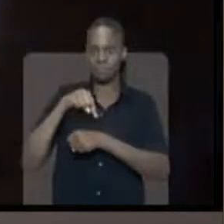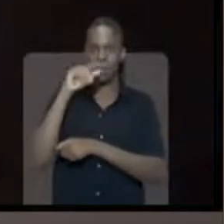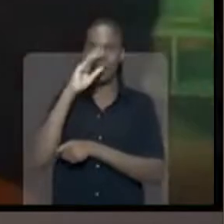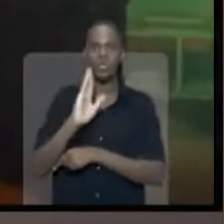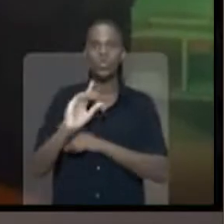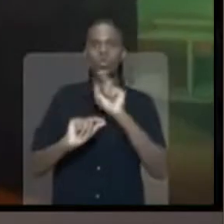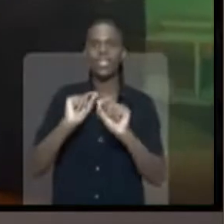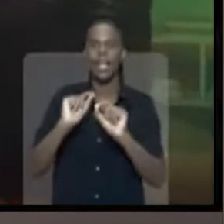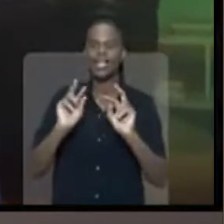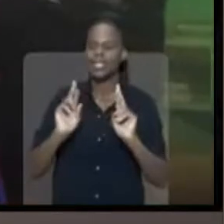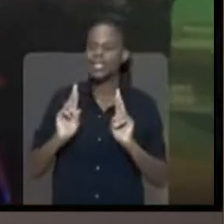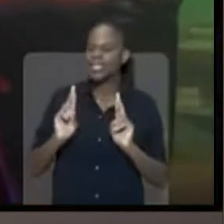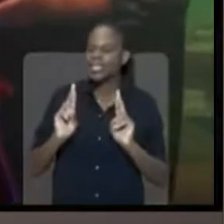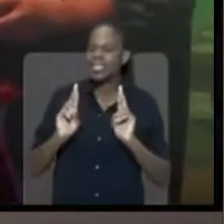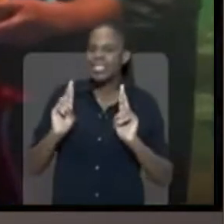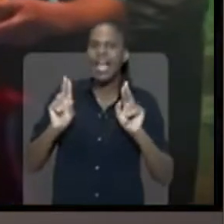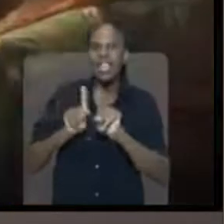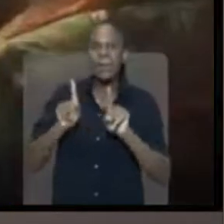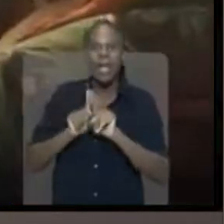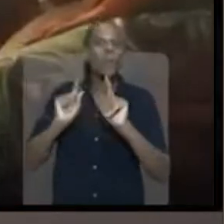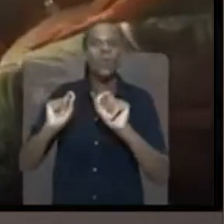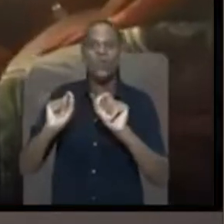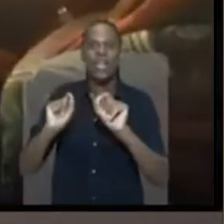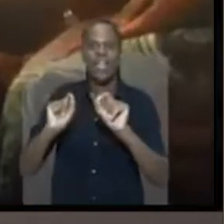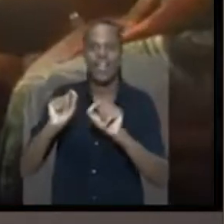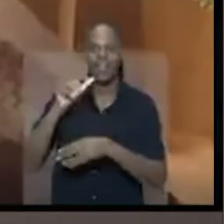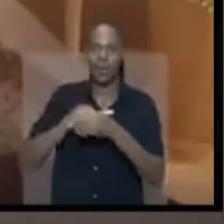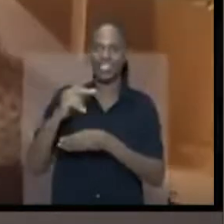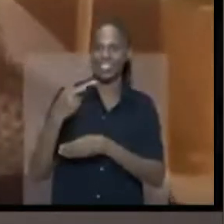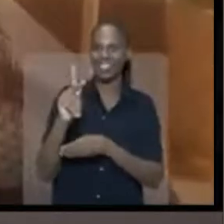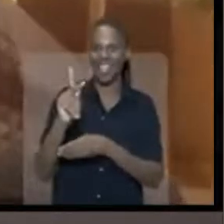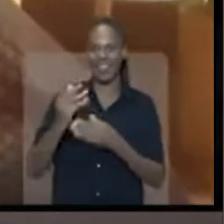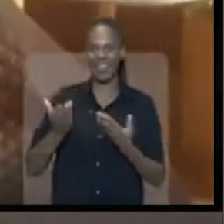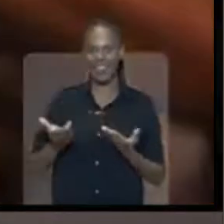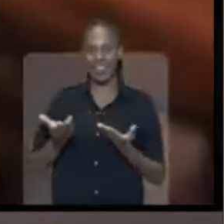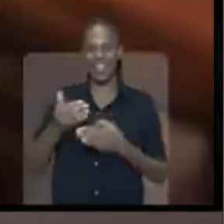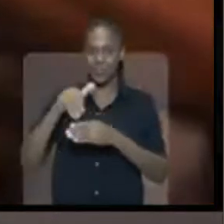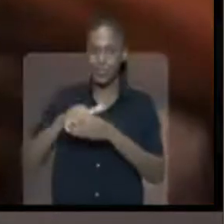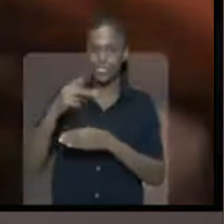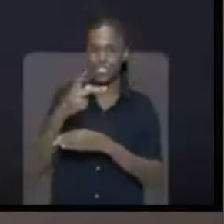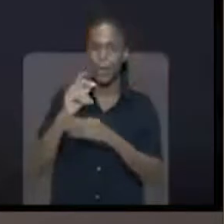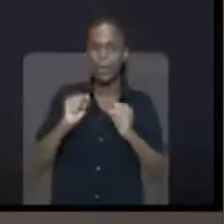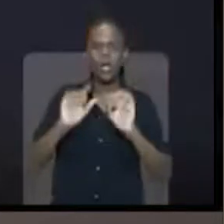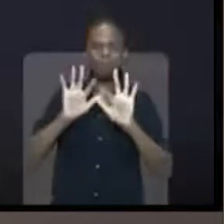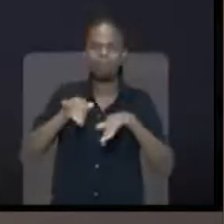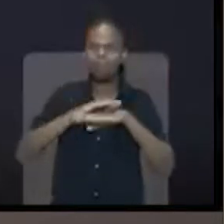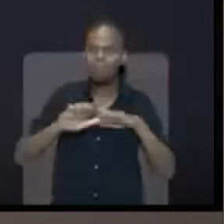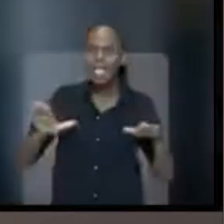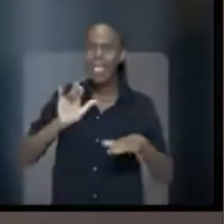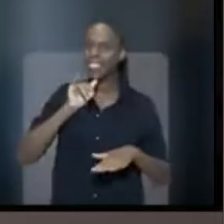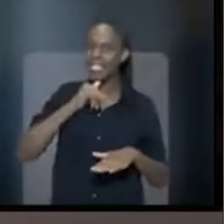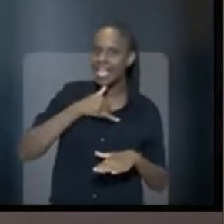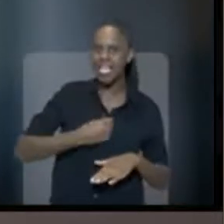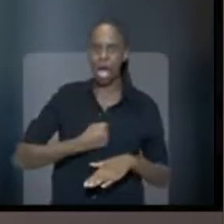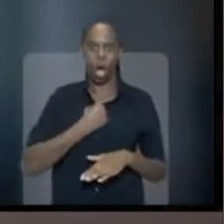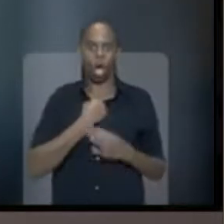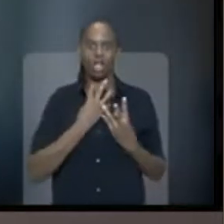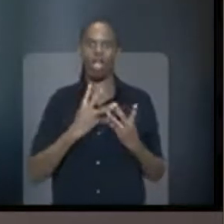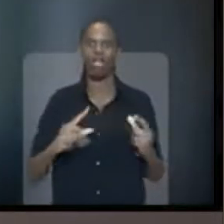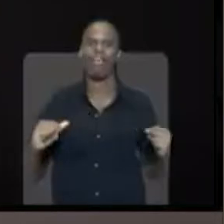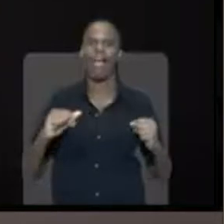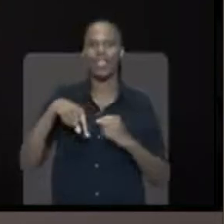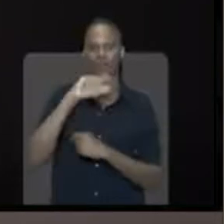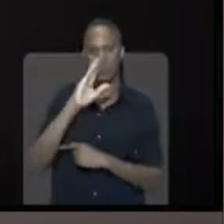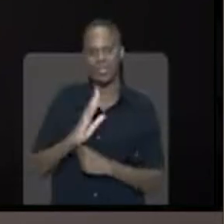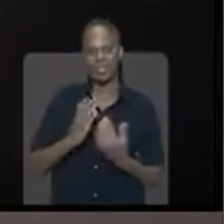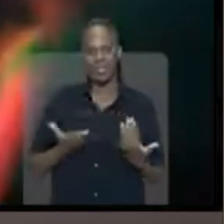Esse ano, o Brasil está torcendo também pelo seu voto. Seu voto pode acabar com a tristeza